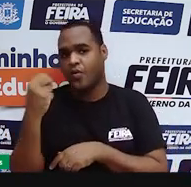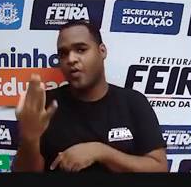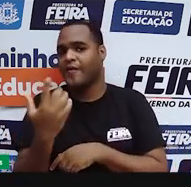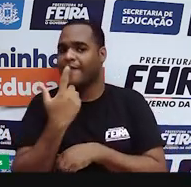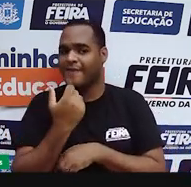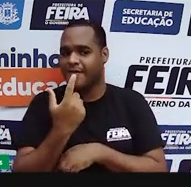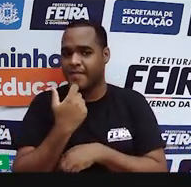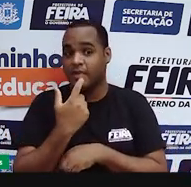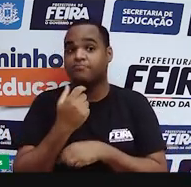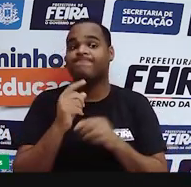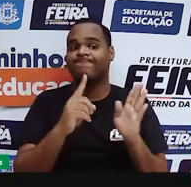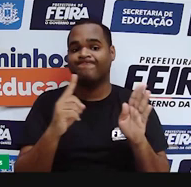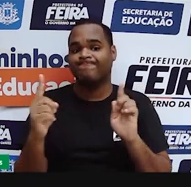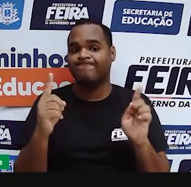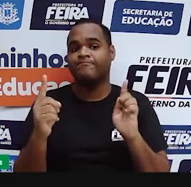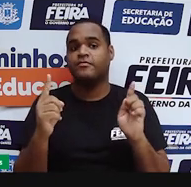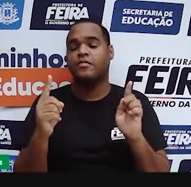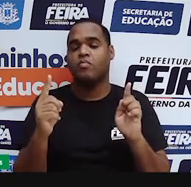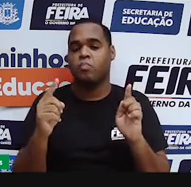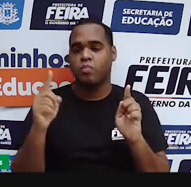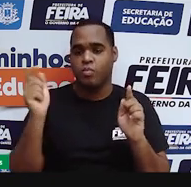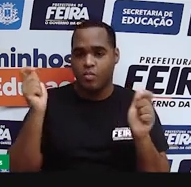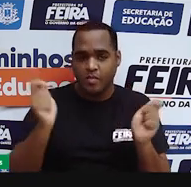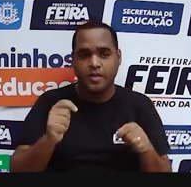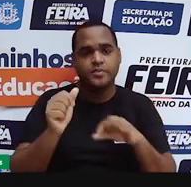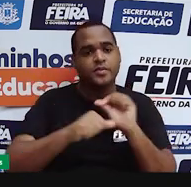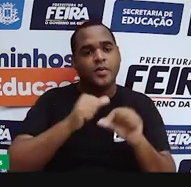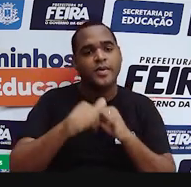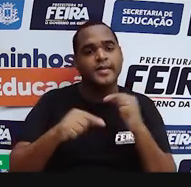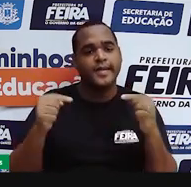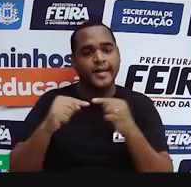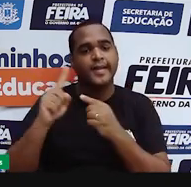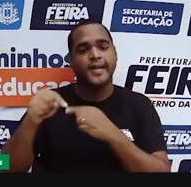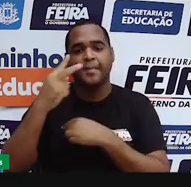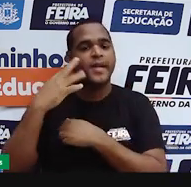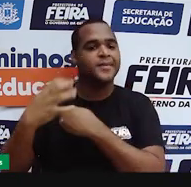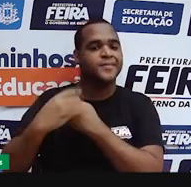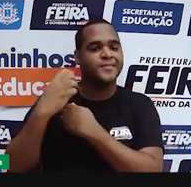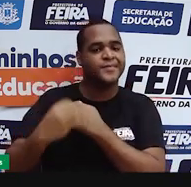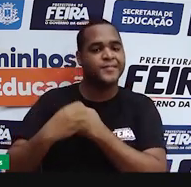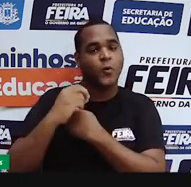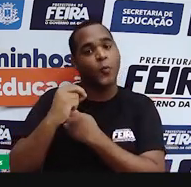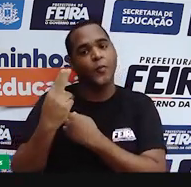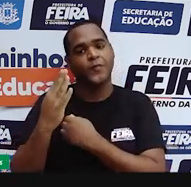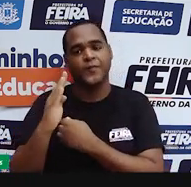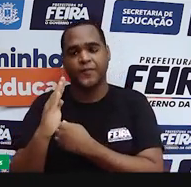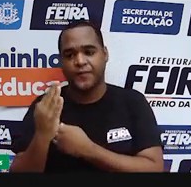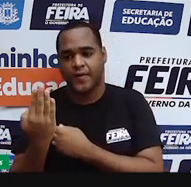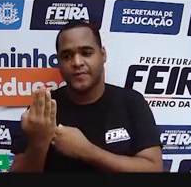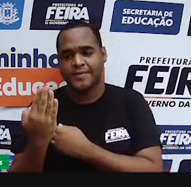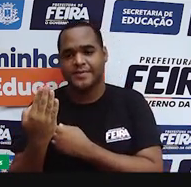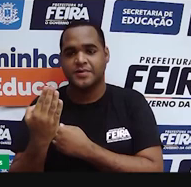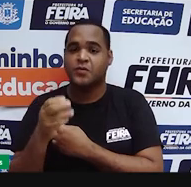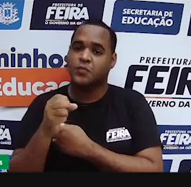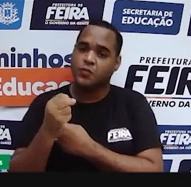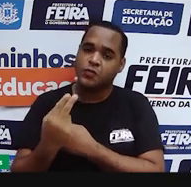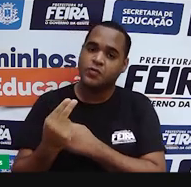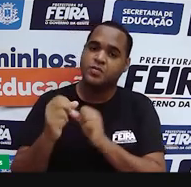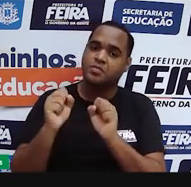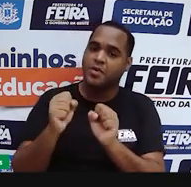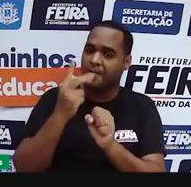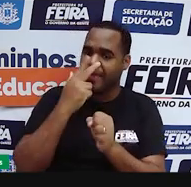aí sim, a gente tem fortes indícios de que aquela informação que está ali seja falsa ou pelo menos seja de origem